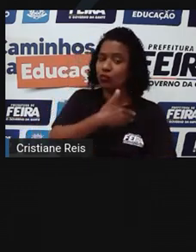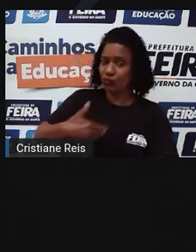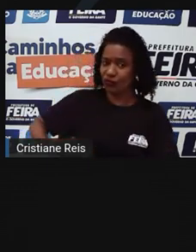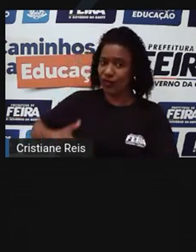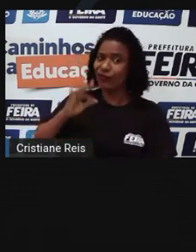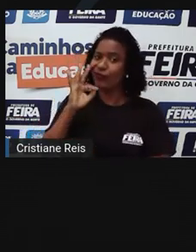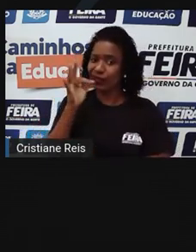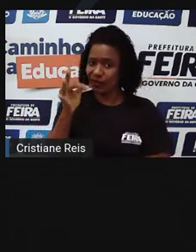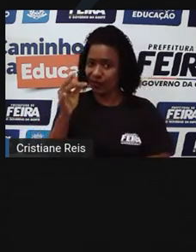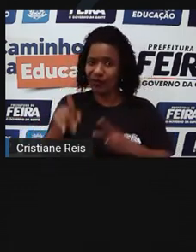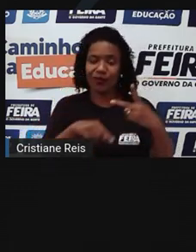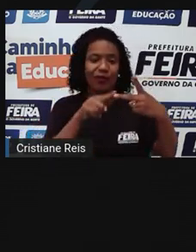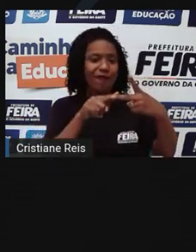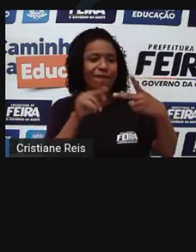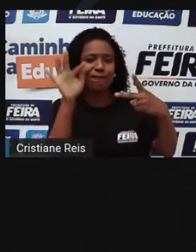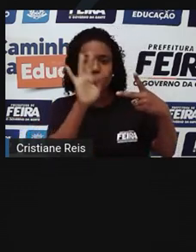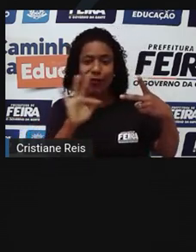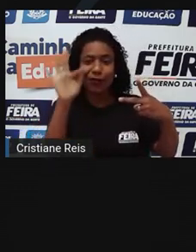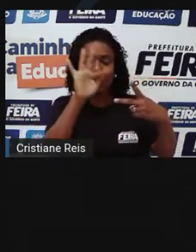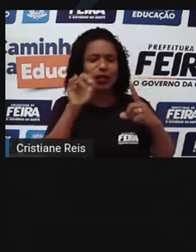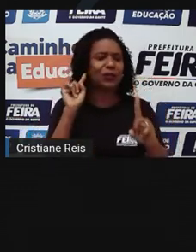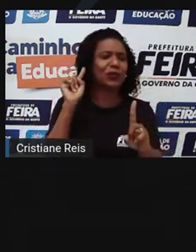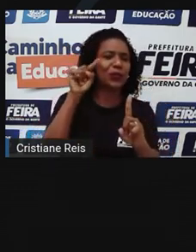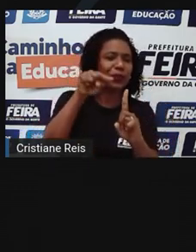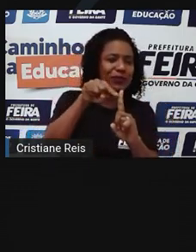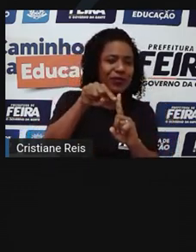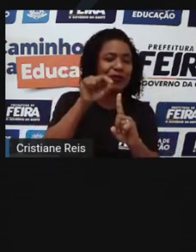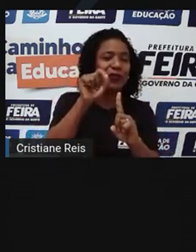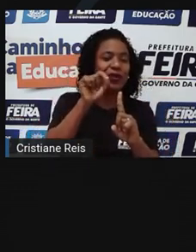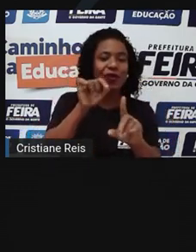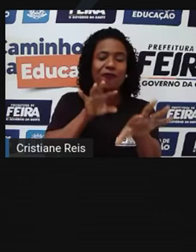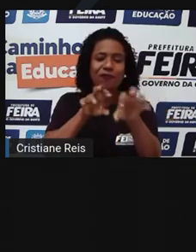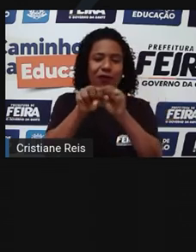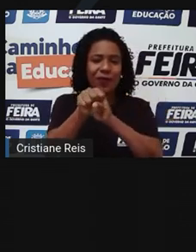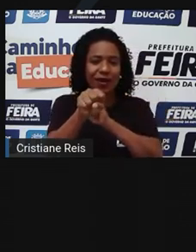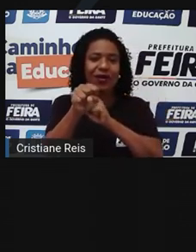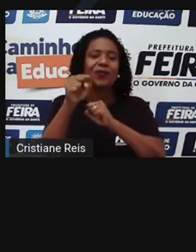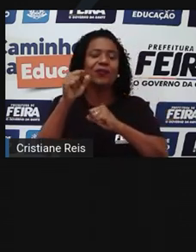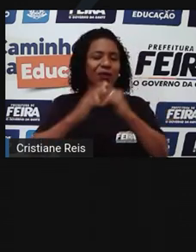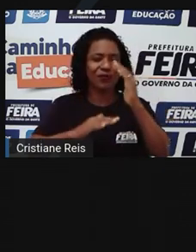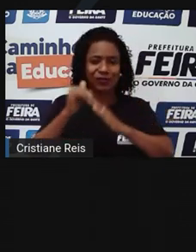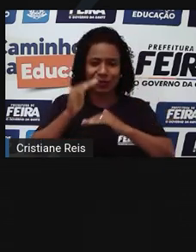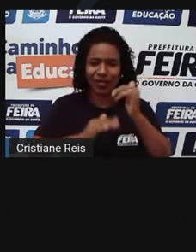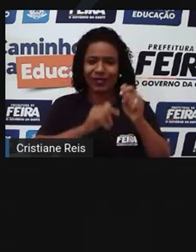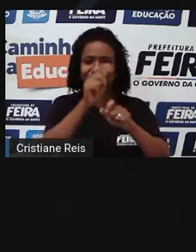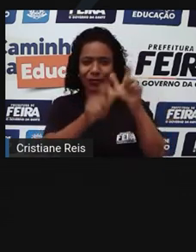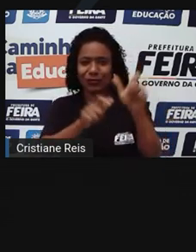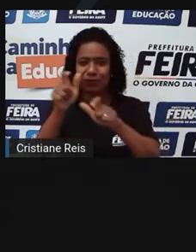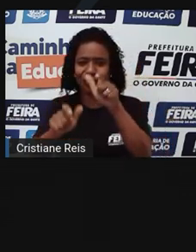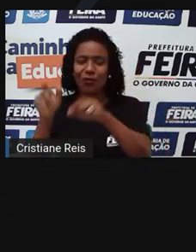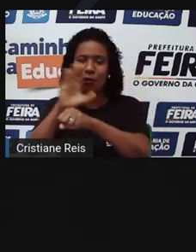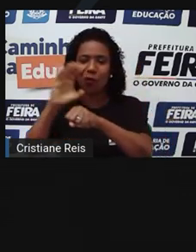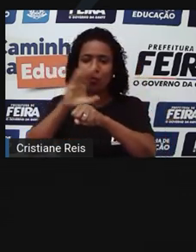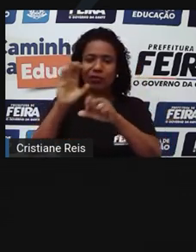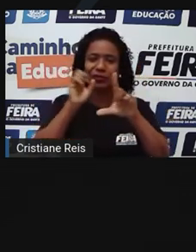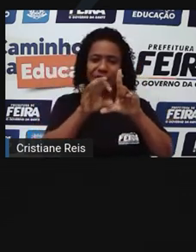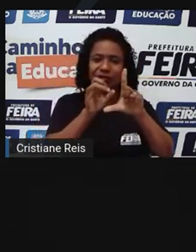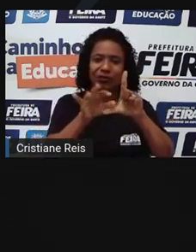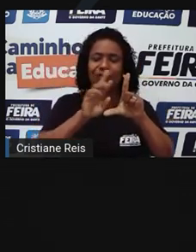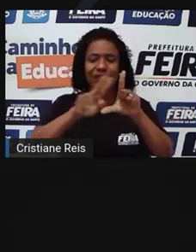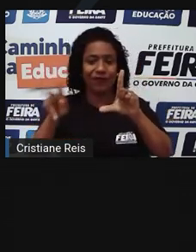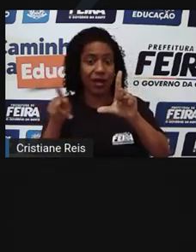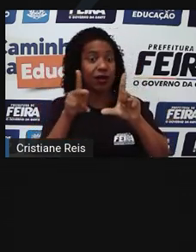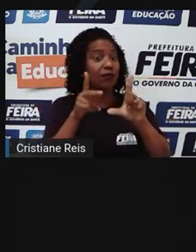Faculdades têm por objetivo a formação de profissionais em diferentes cursos de licenciatura, de